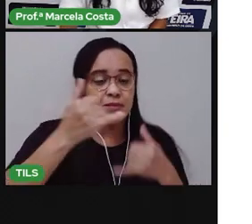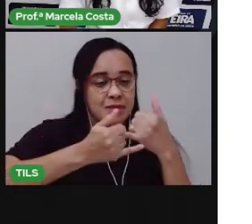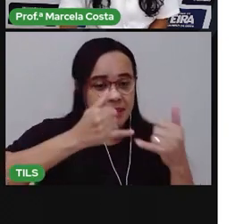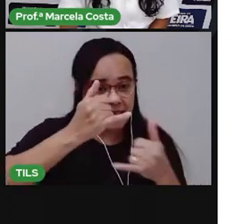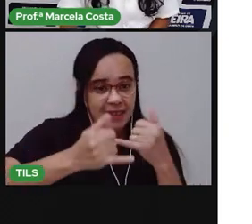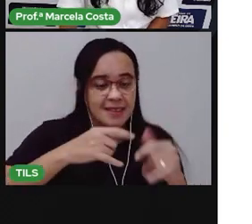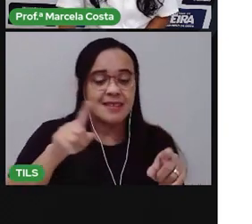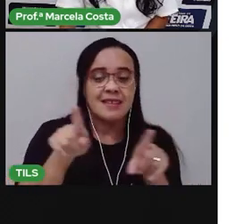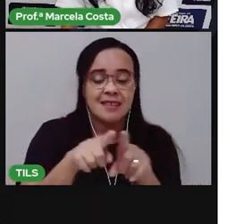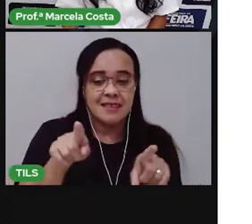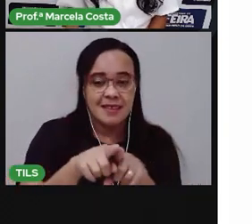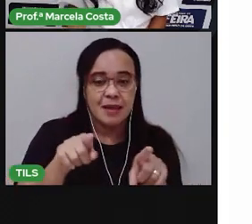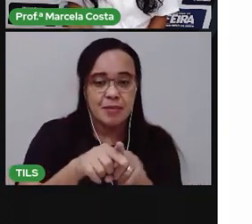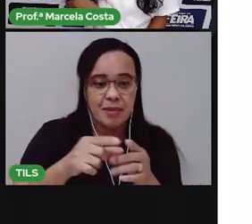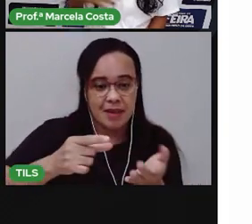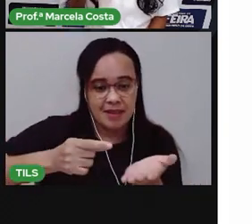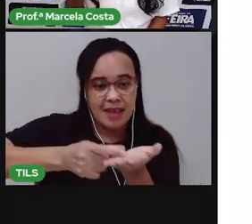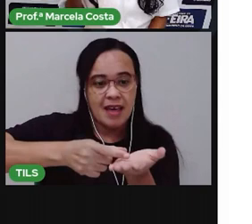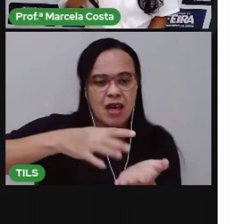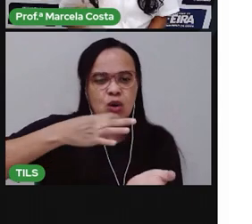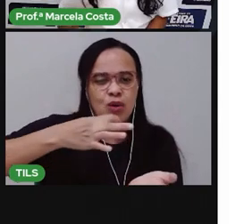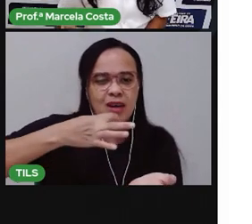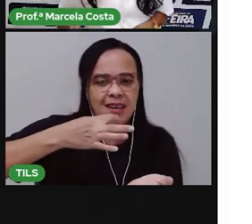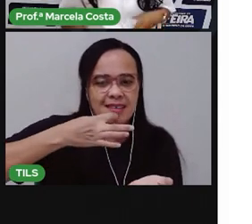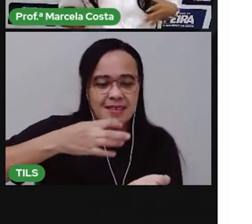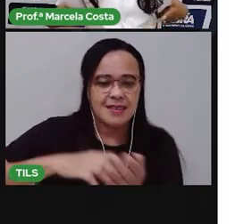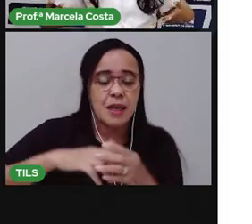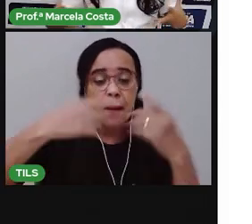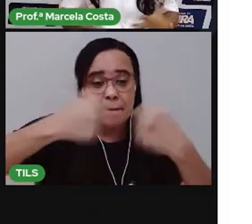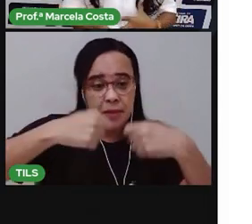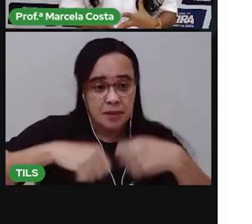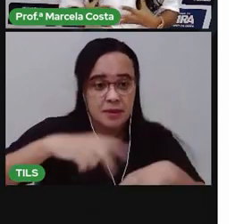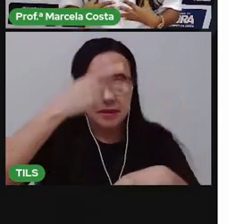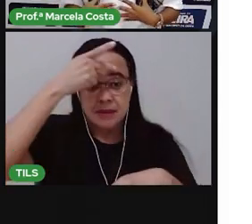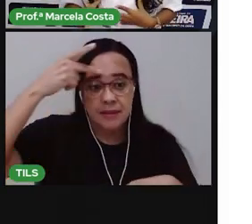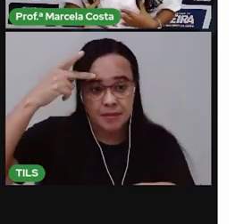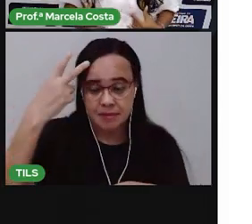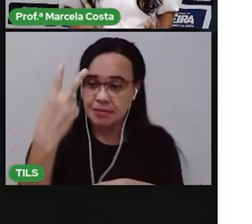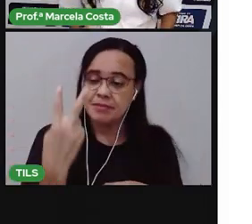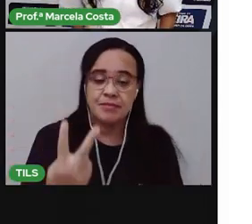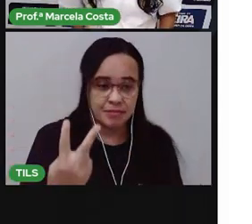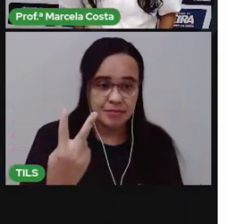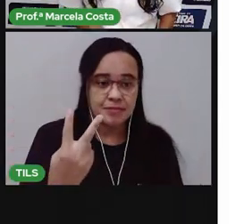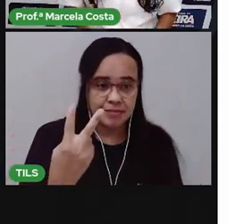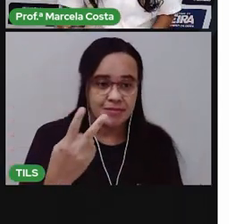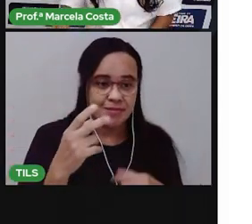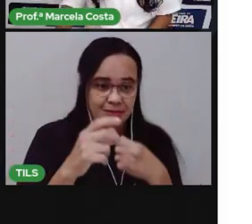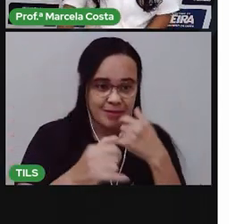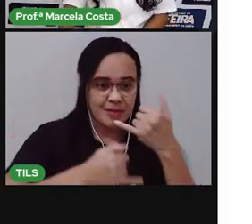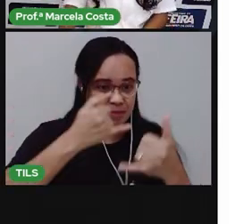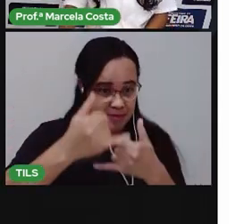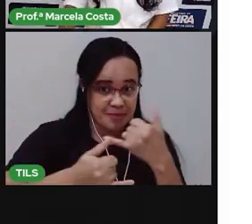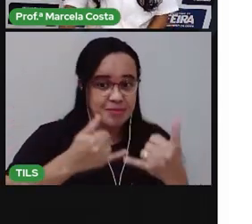o dominó, que precisa de pelo menos duas pessoas pra poder brincar.